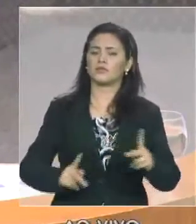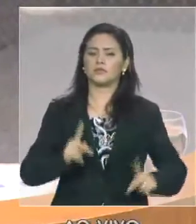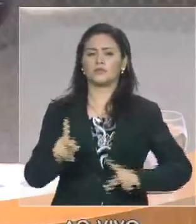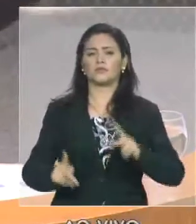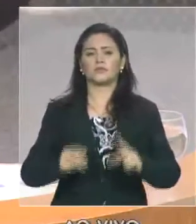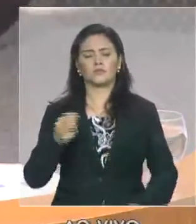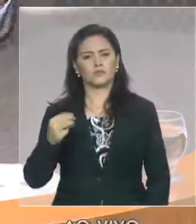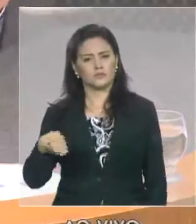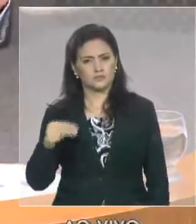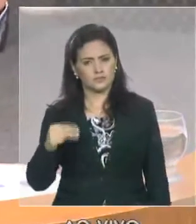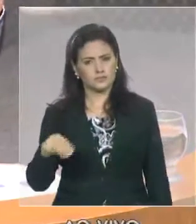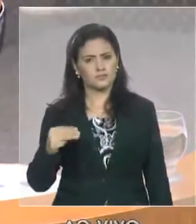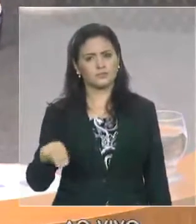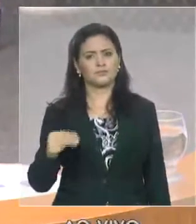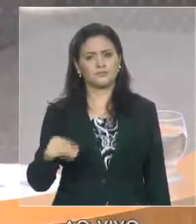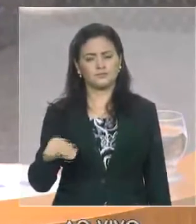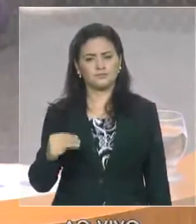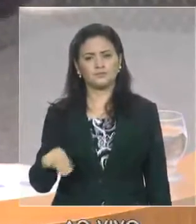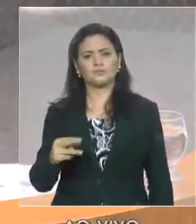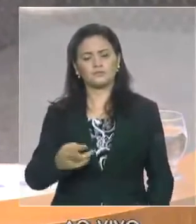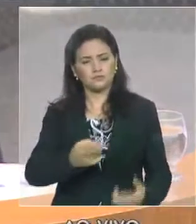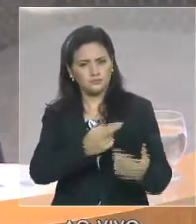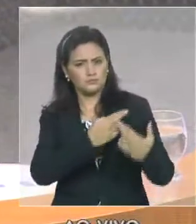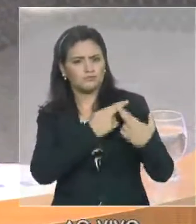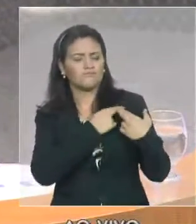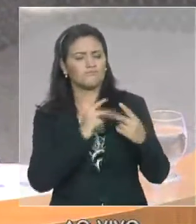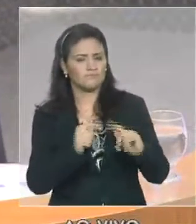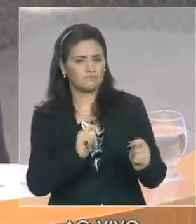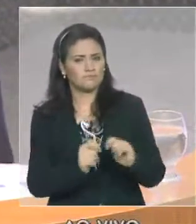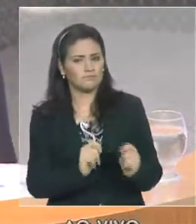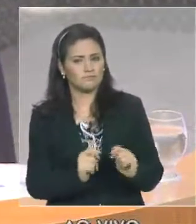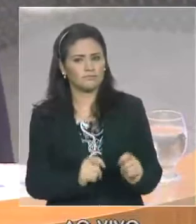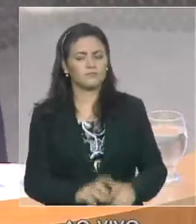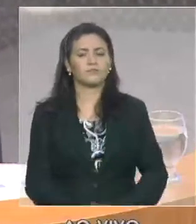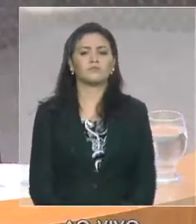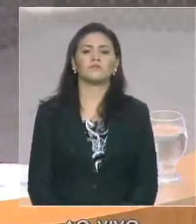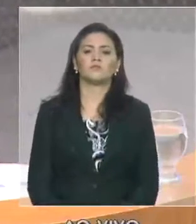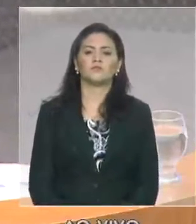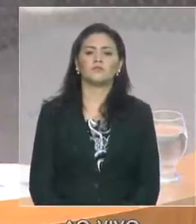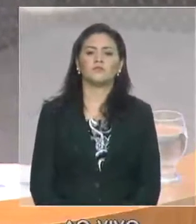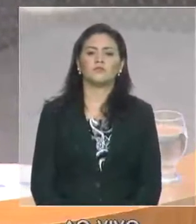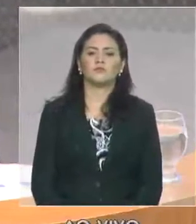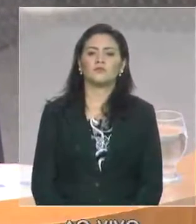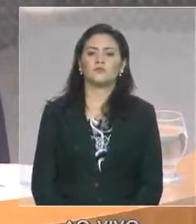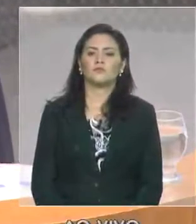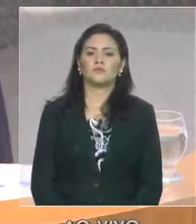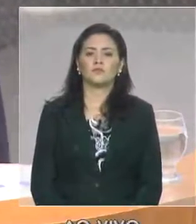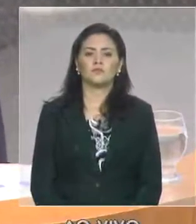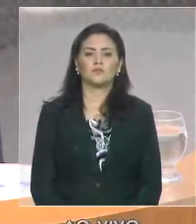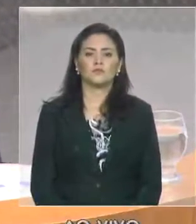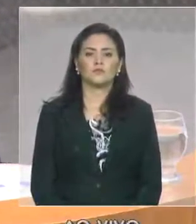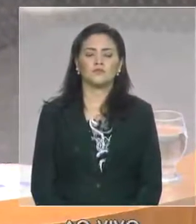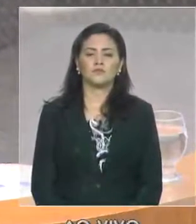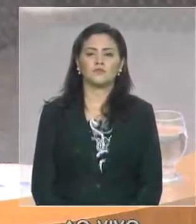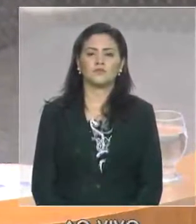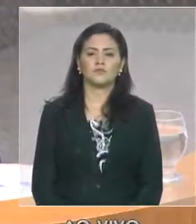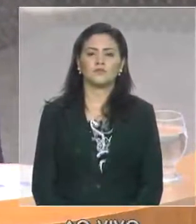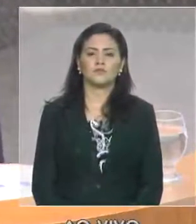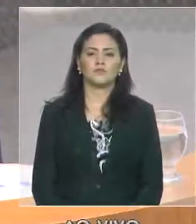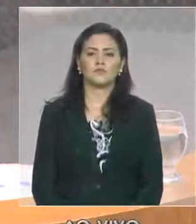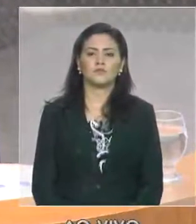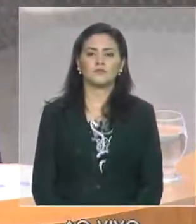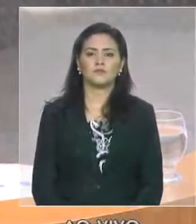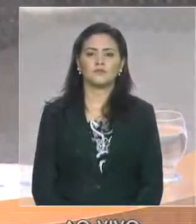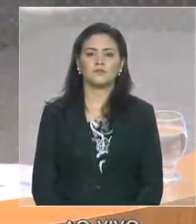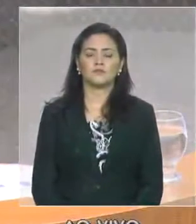no caso, a responsabilidade fiscal. Então, nós temos, no que se refere ao curteio, esse movimento, o movimento de